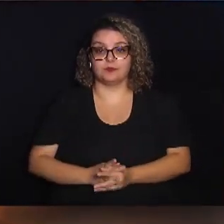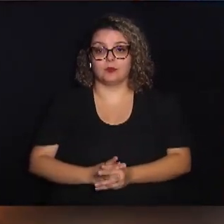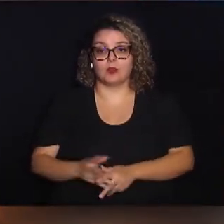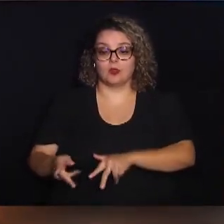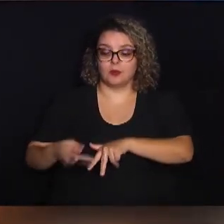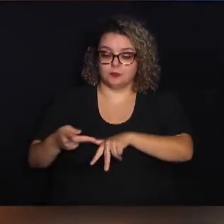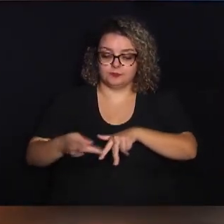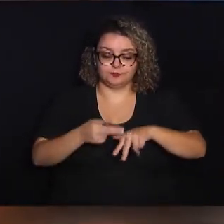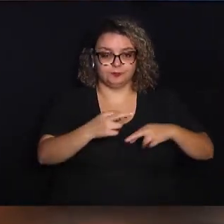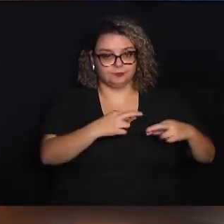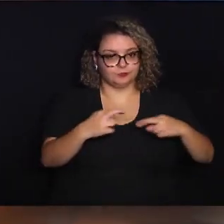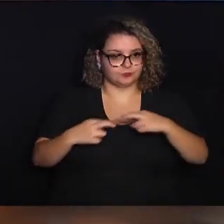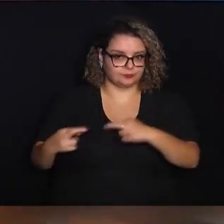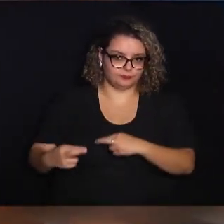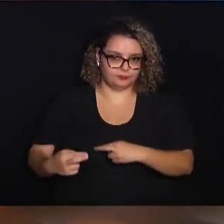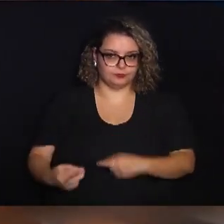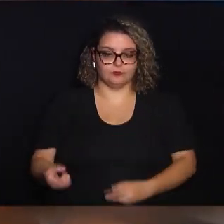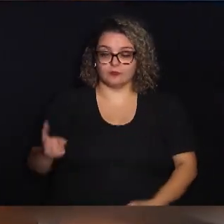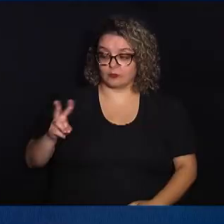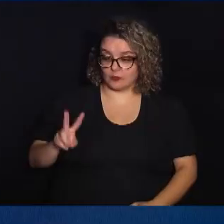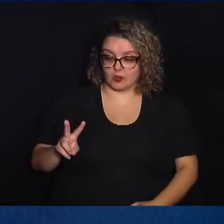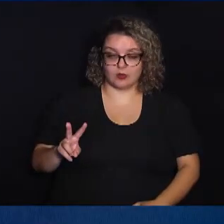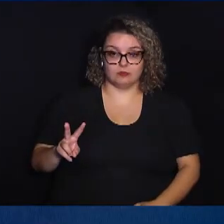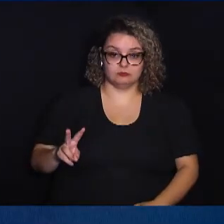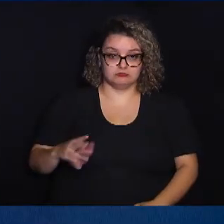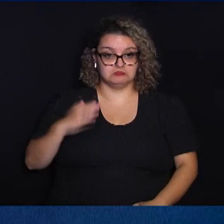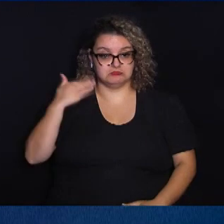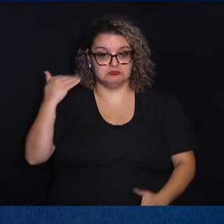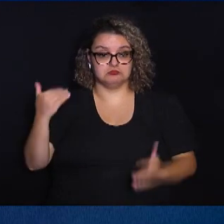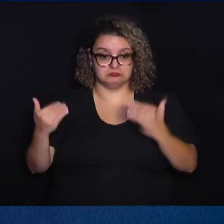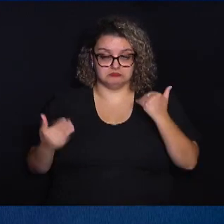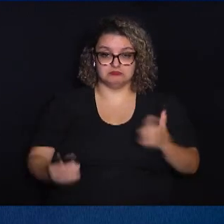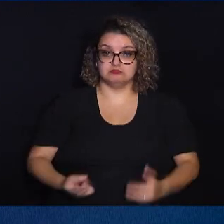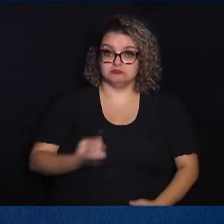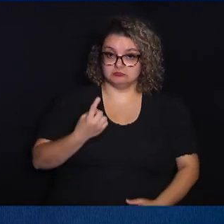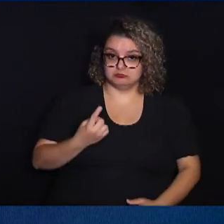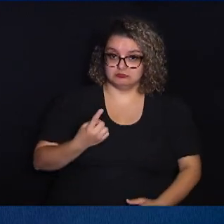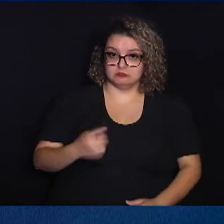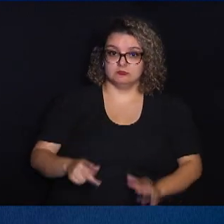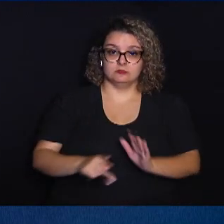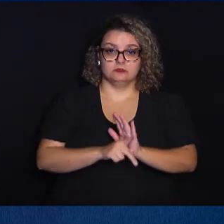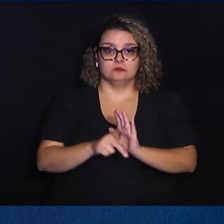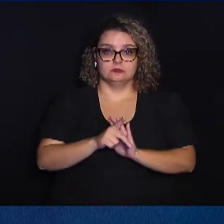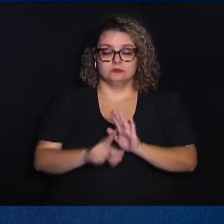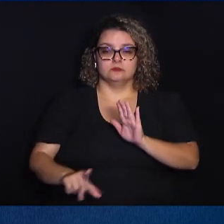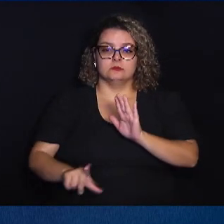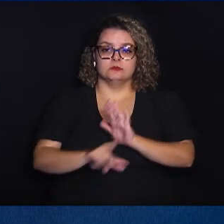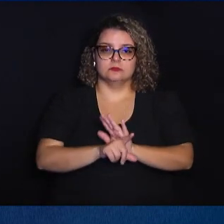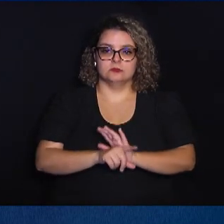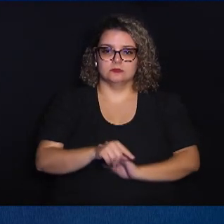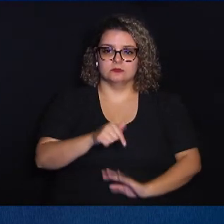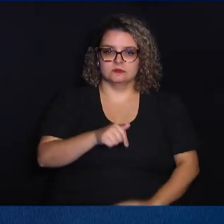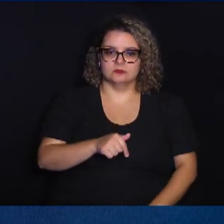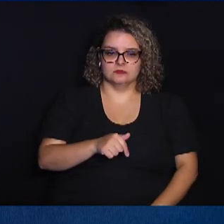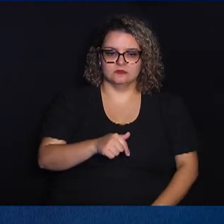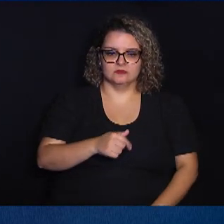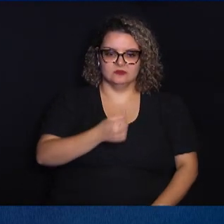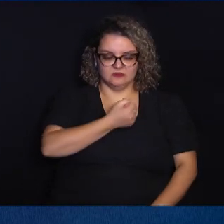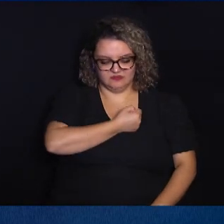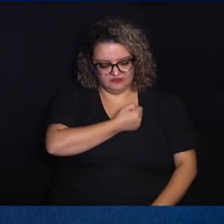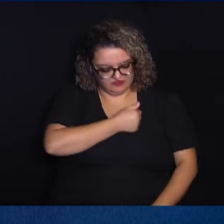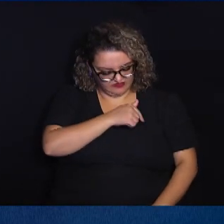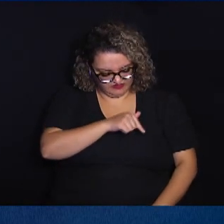Entre os pareceres que foram analisados, dois ganharam destaque. Um deles foi o projeto de lei número 7 de